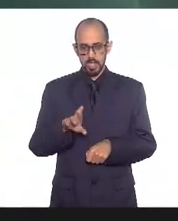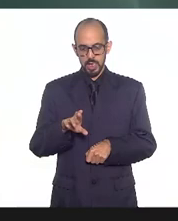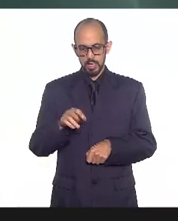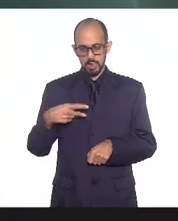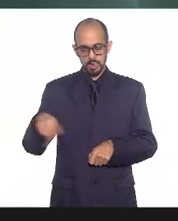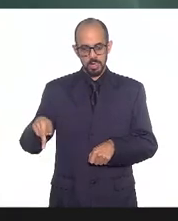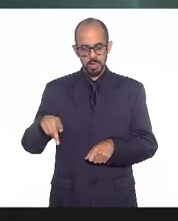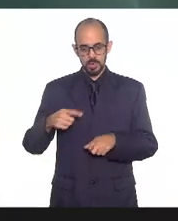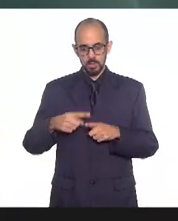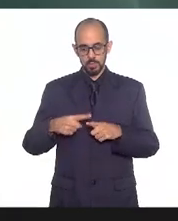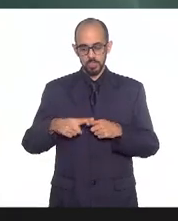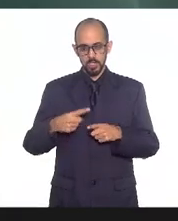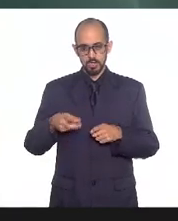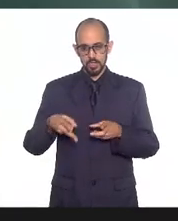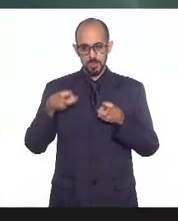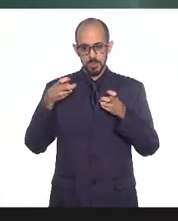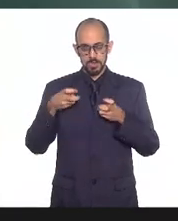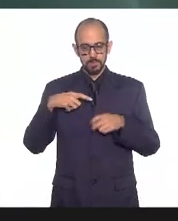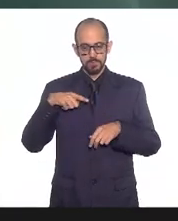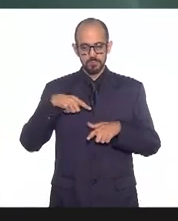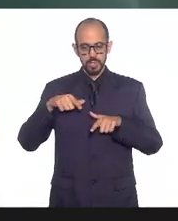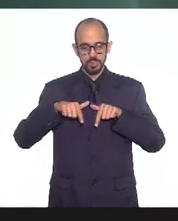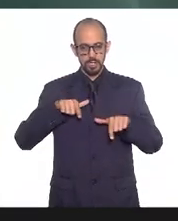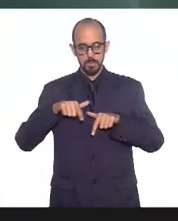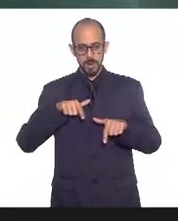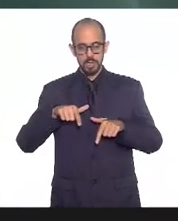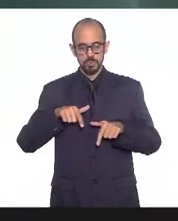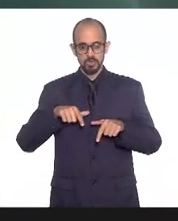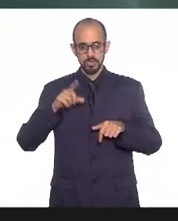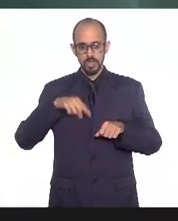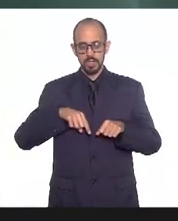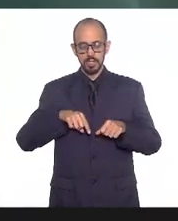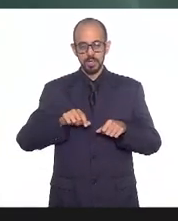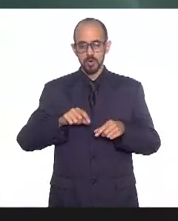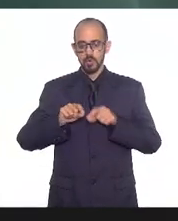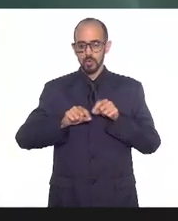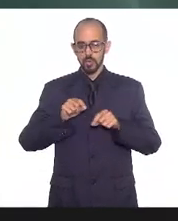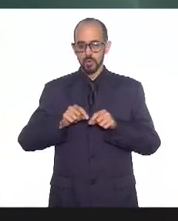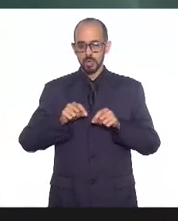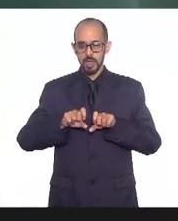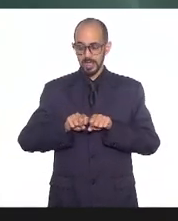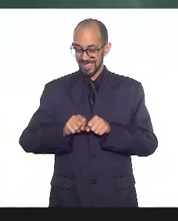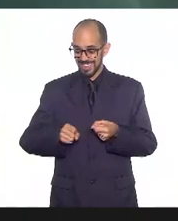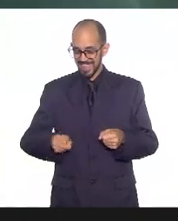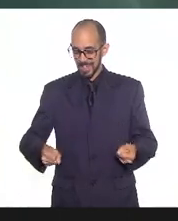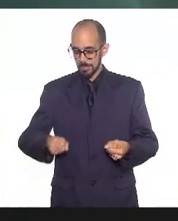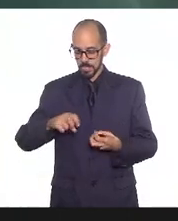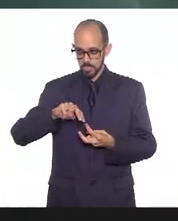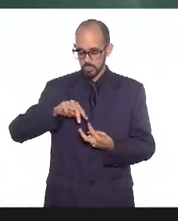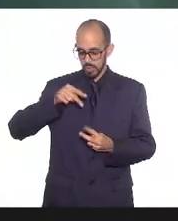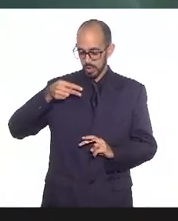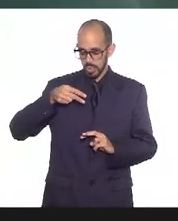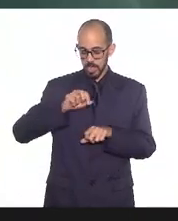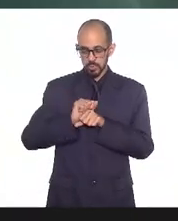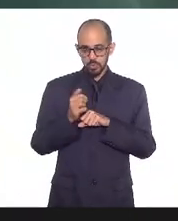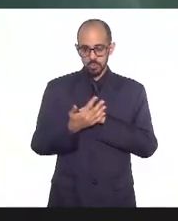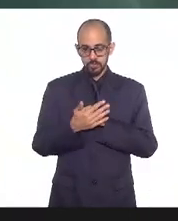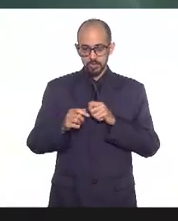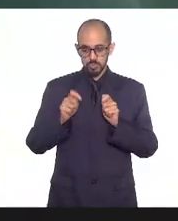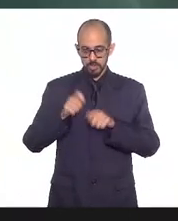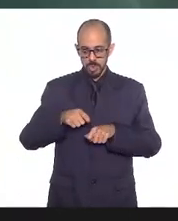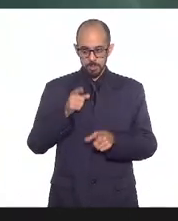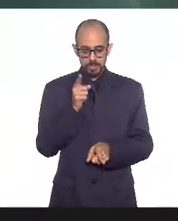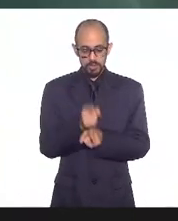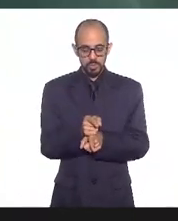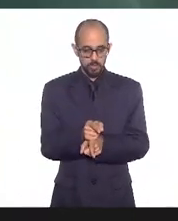trabalhos que fragmentos virais se incorporam no DNA das pessoas e eles podem ser detectados através